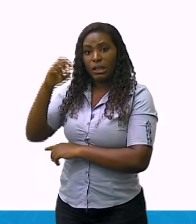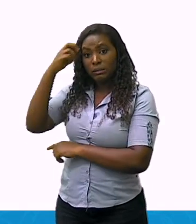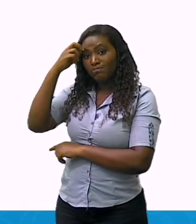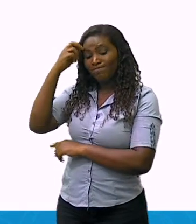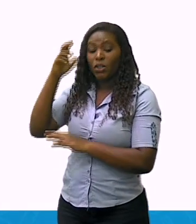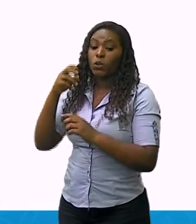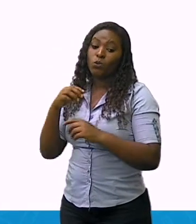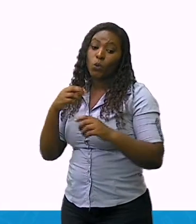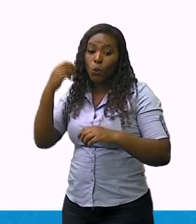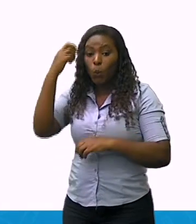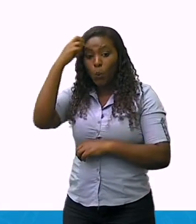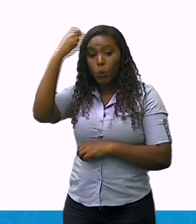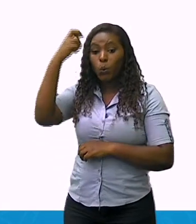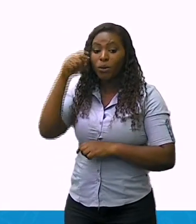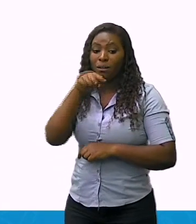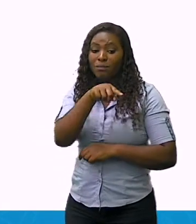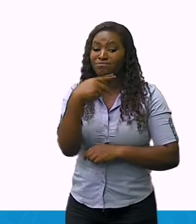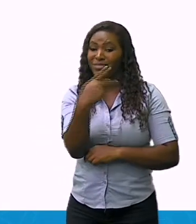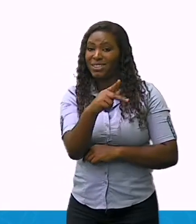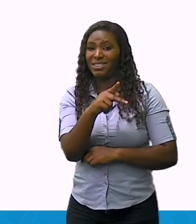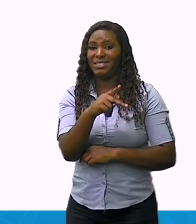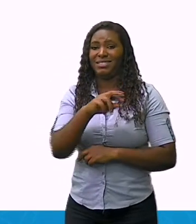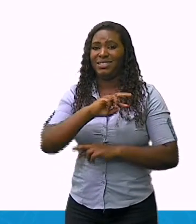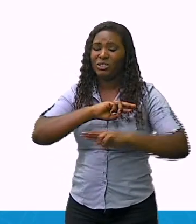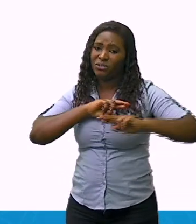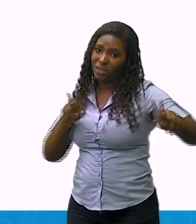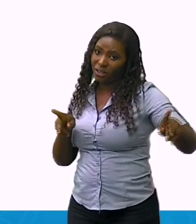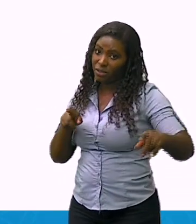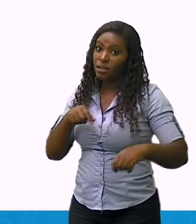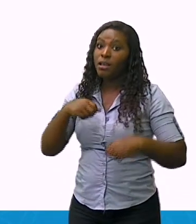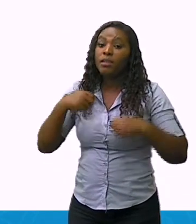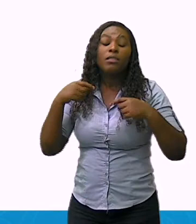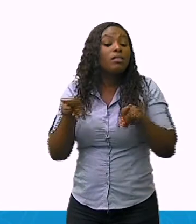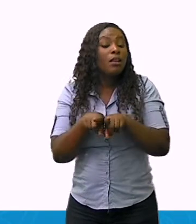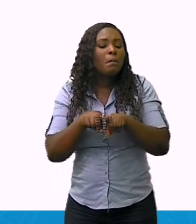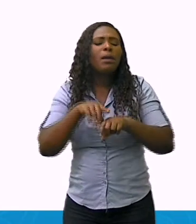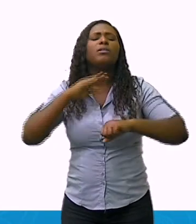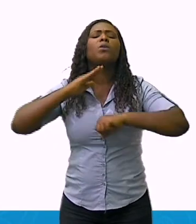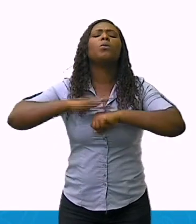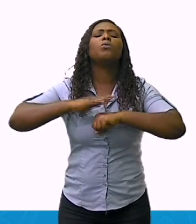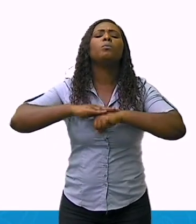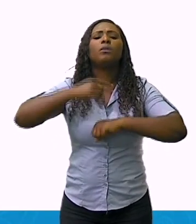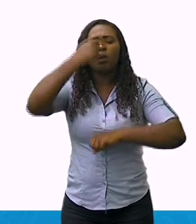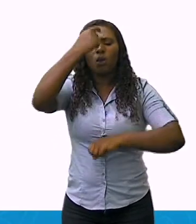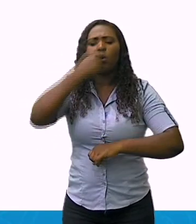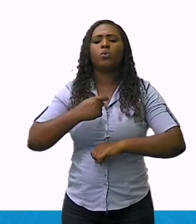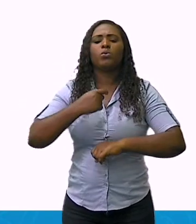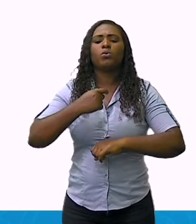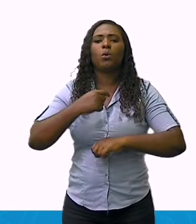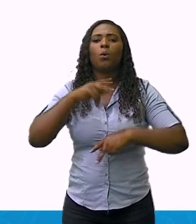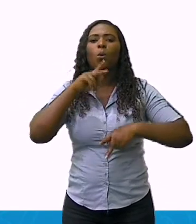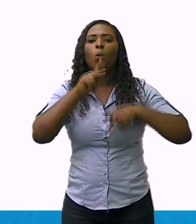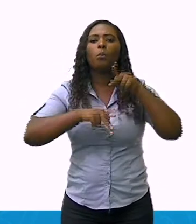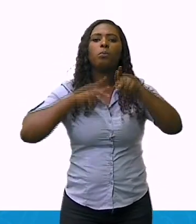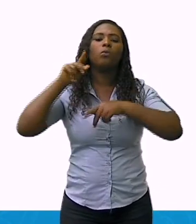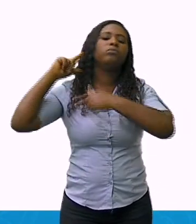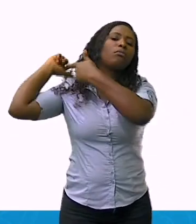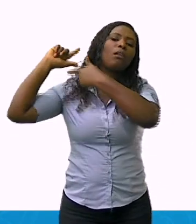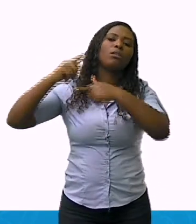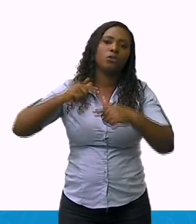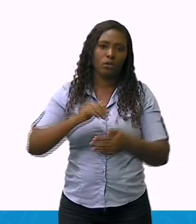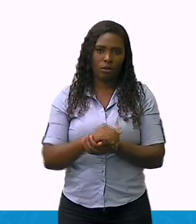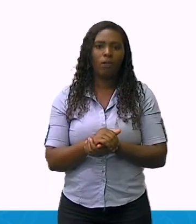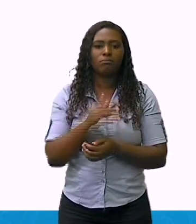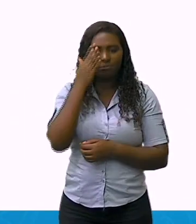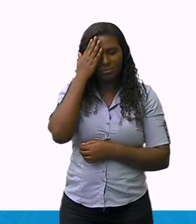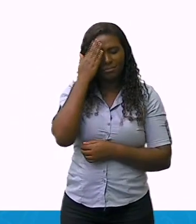como tal, como um povo tradicional. Por meio de um importante levantamento da Fundação Cultural